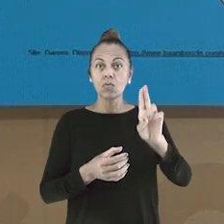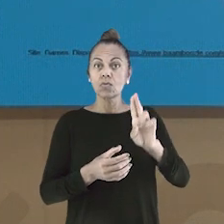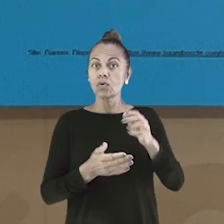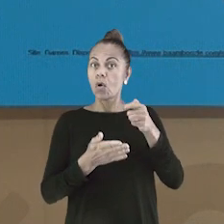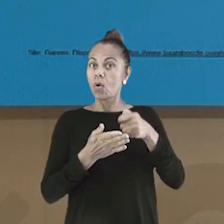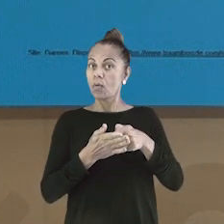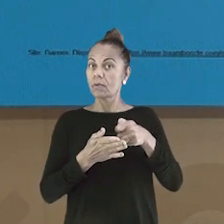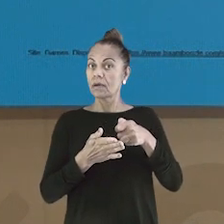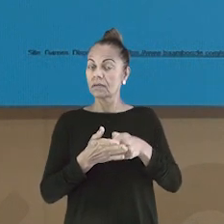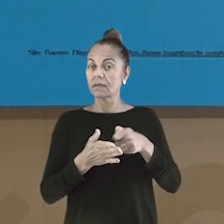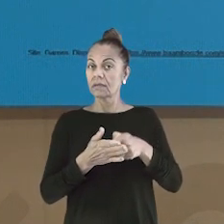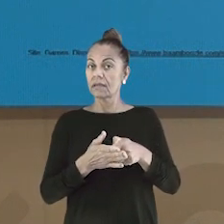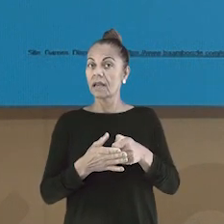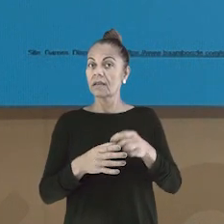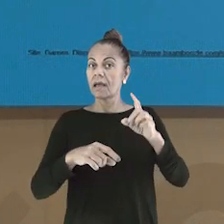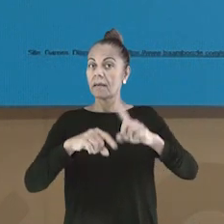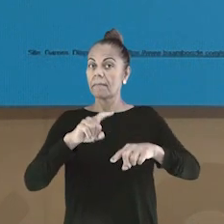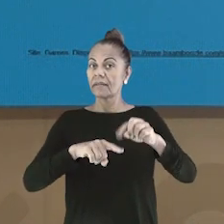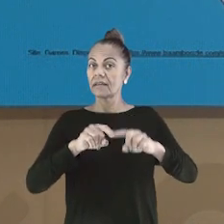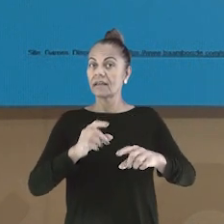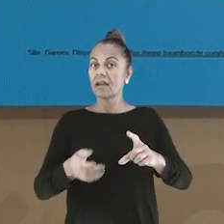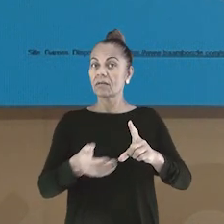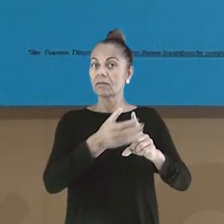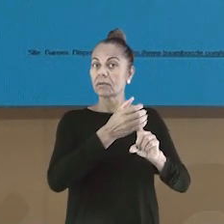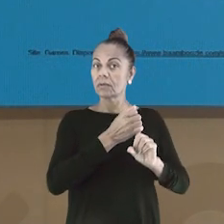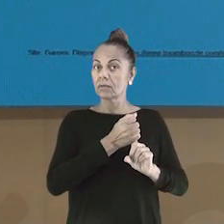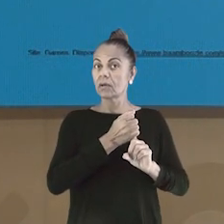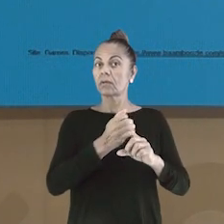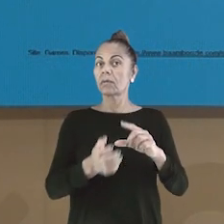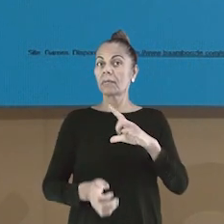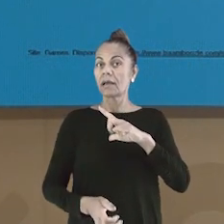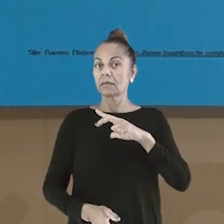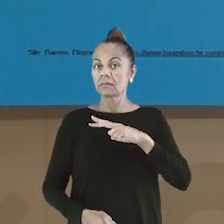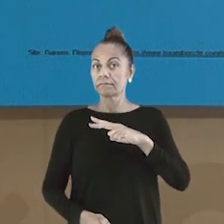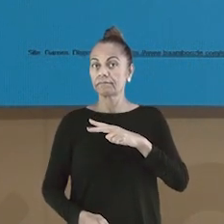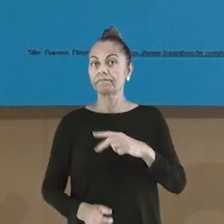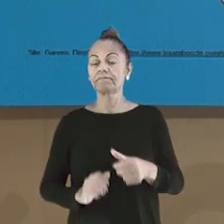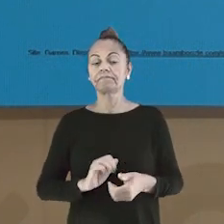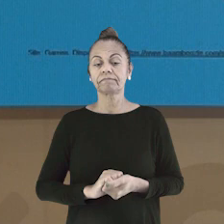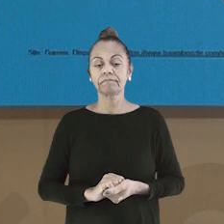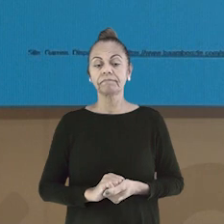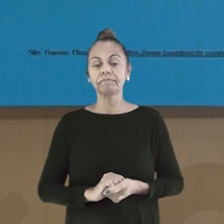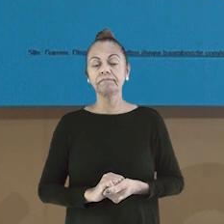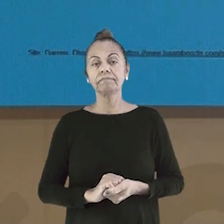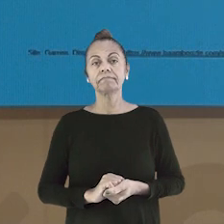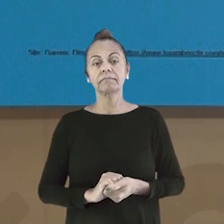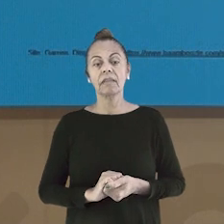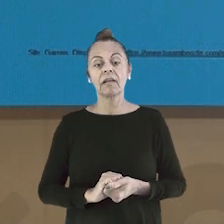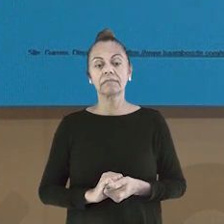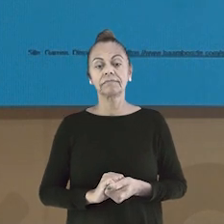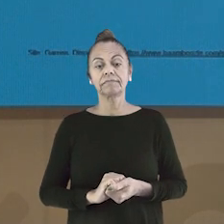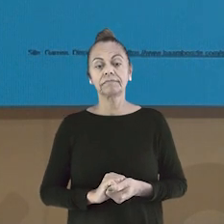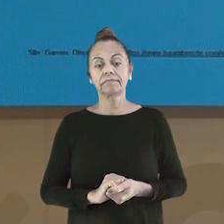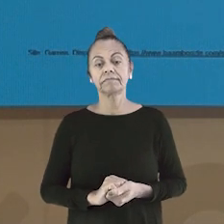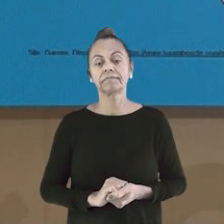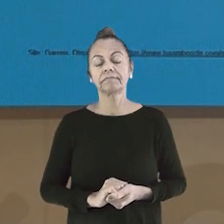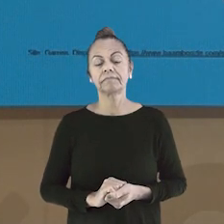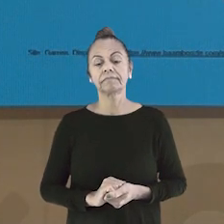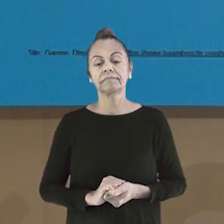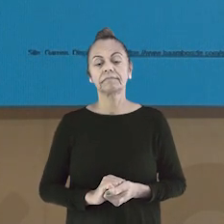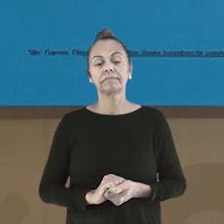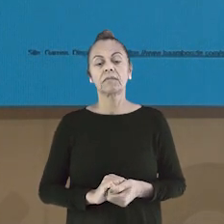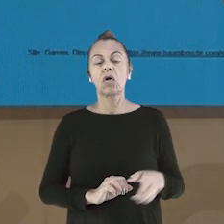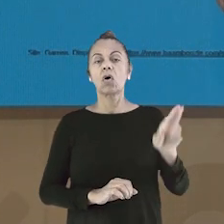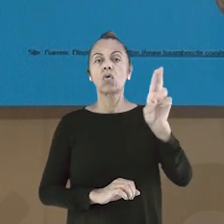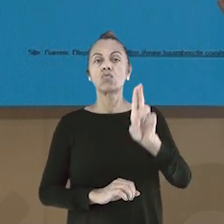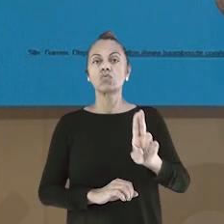obrigatoriamente equipamentos de proteção individual. A palavra de ordem é use. Observe que